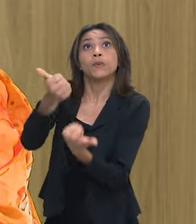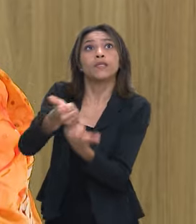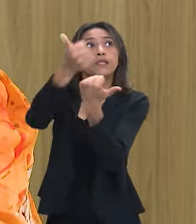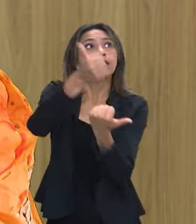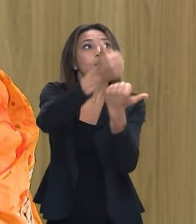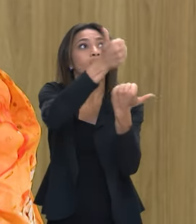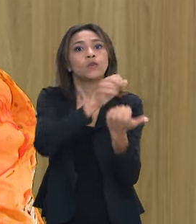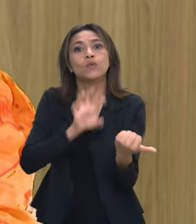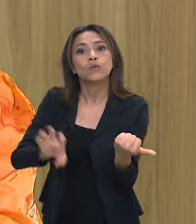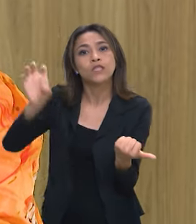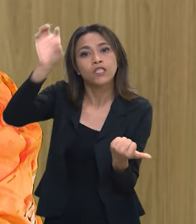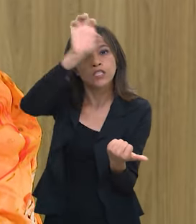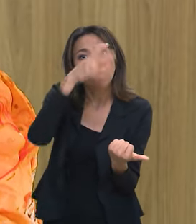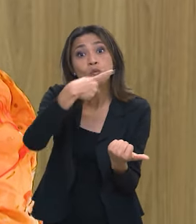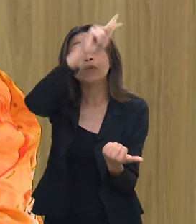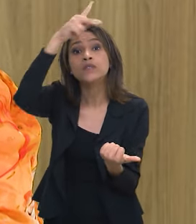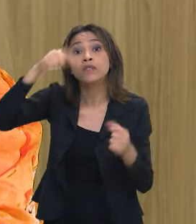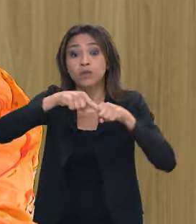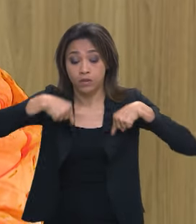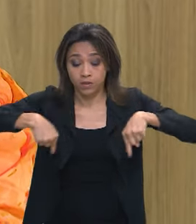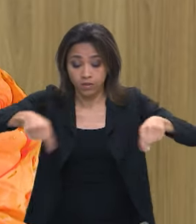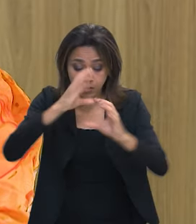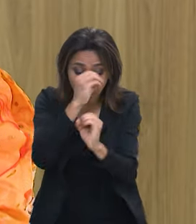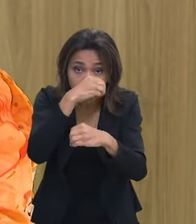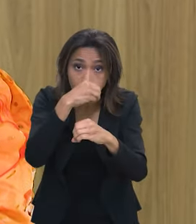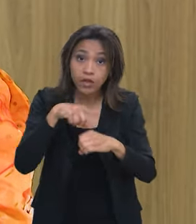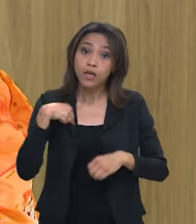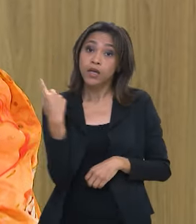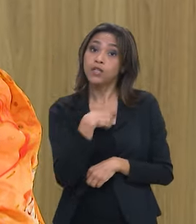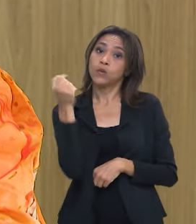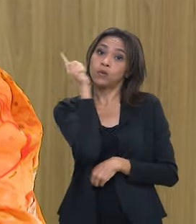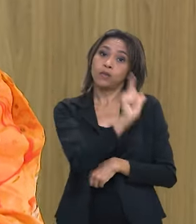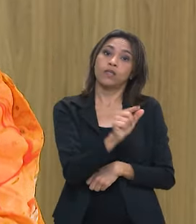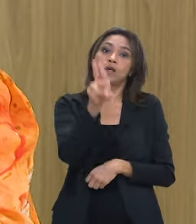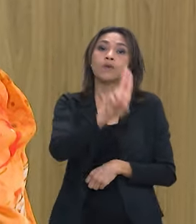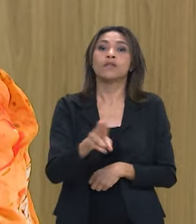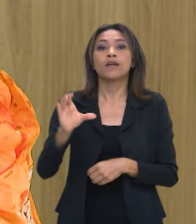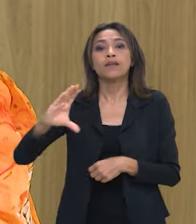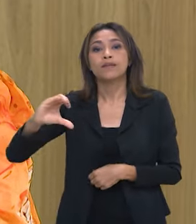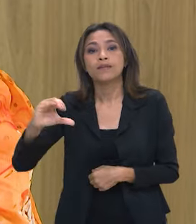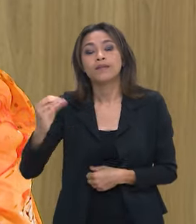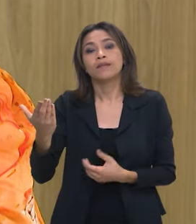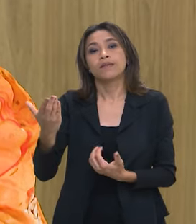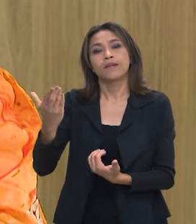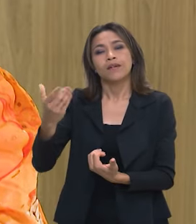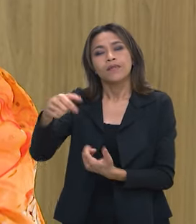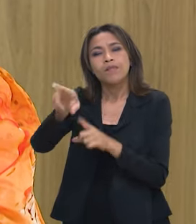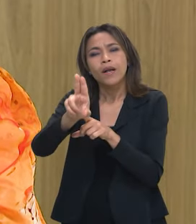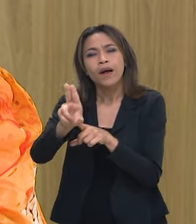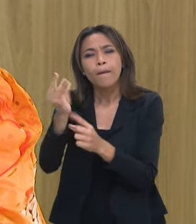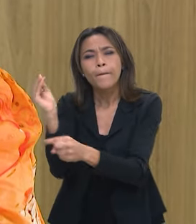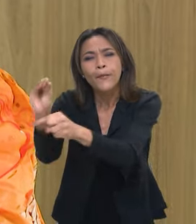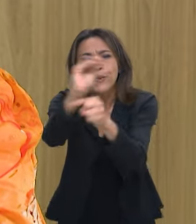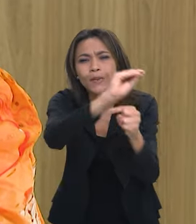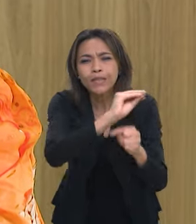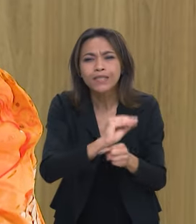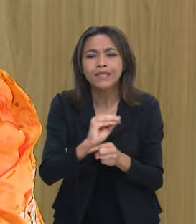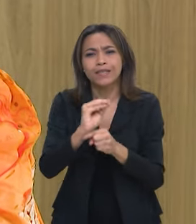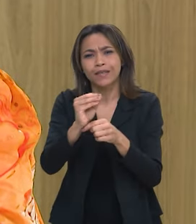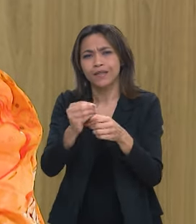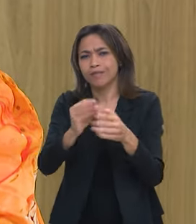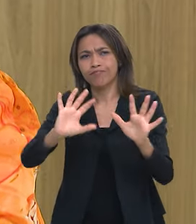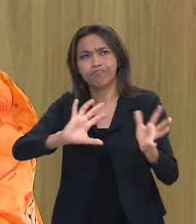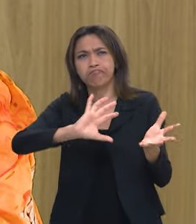dos laboratórios nos estados para que nós possamos usar a ciência a serviço da